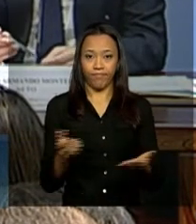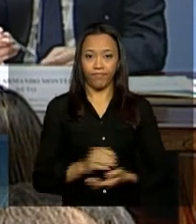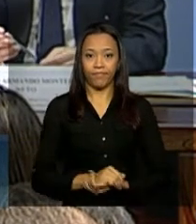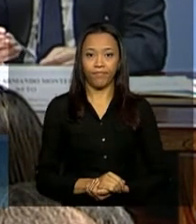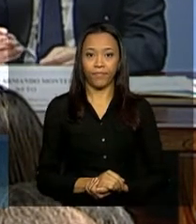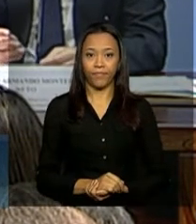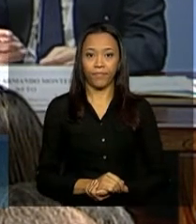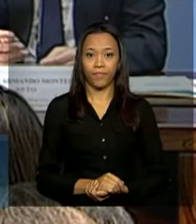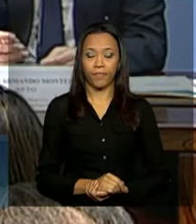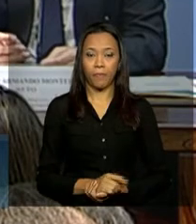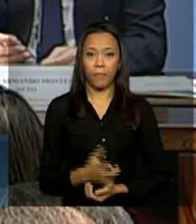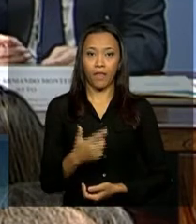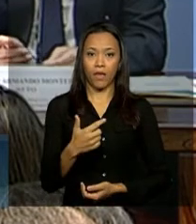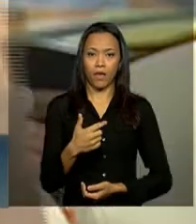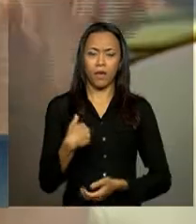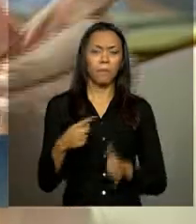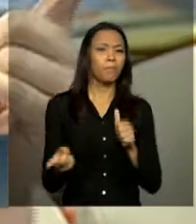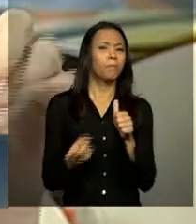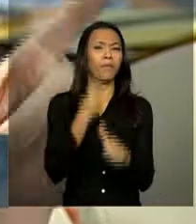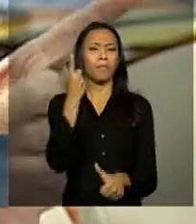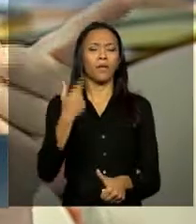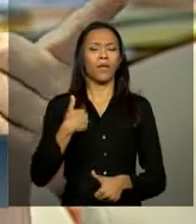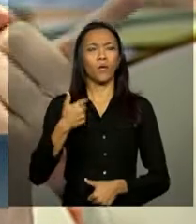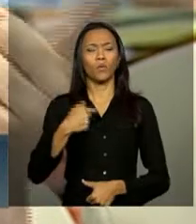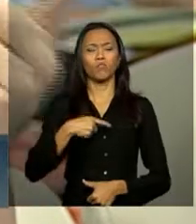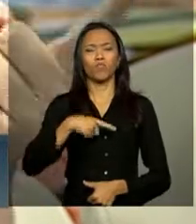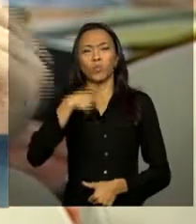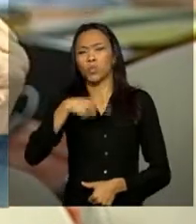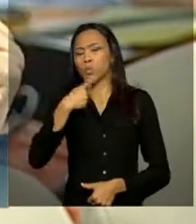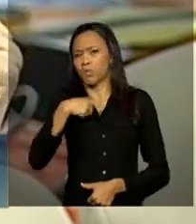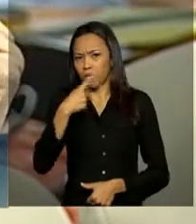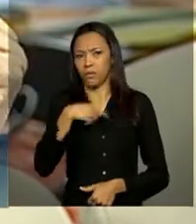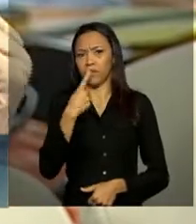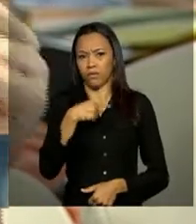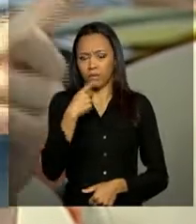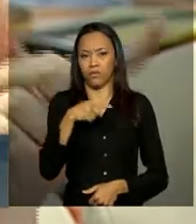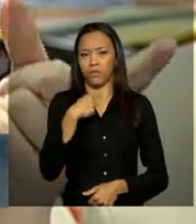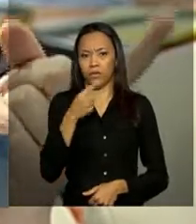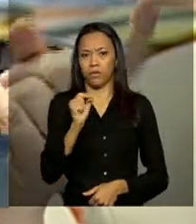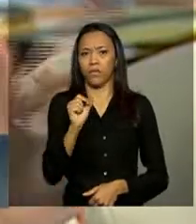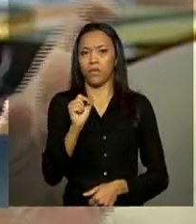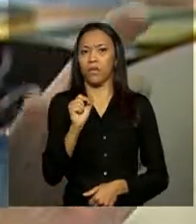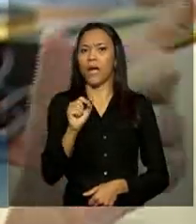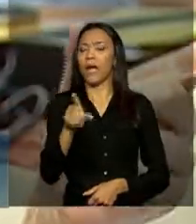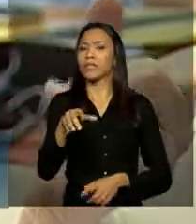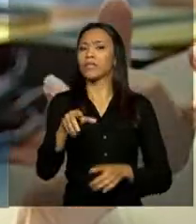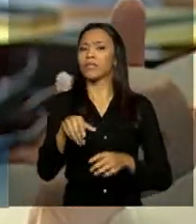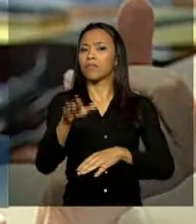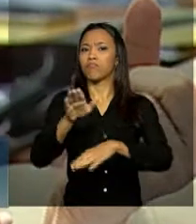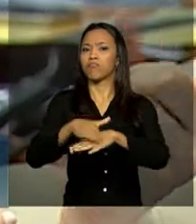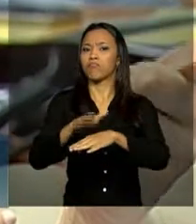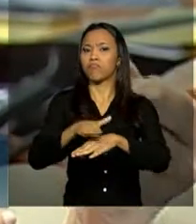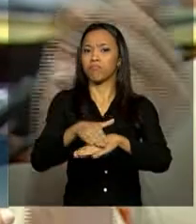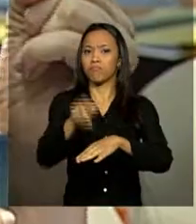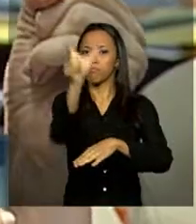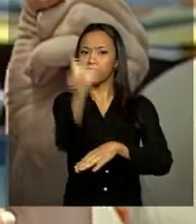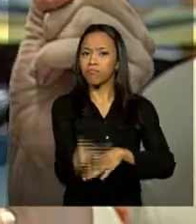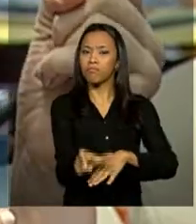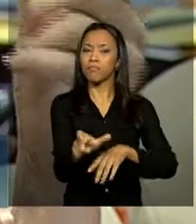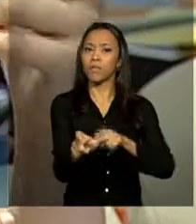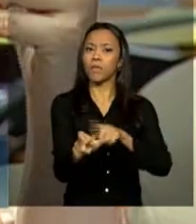É o seguinte. Em primeiro lugar, eu estava com uma dúvida com relação ao dado dos dois terços, do